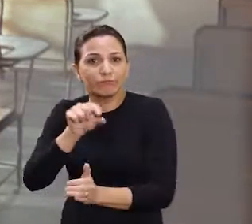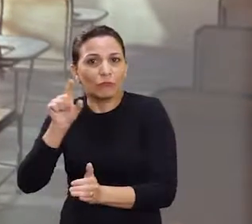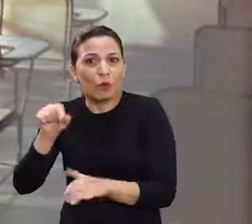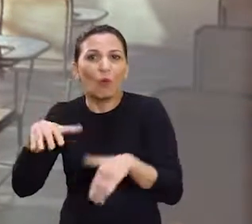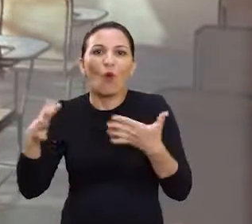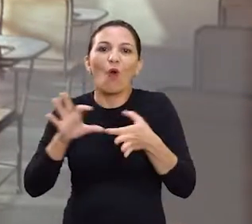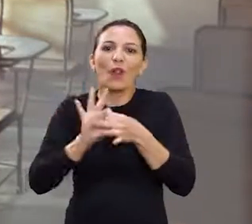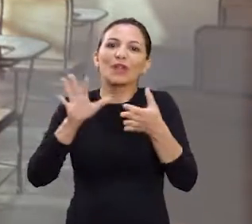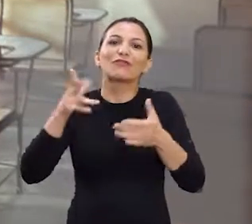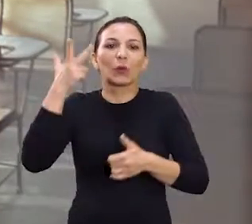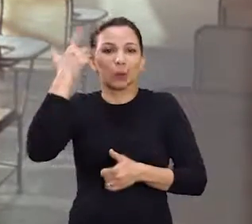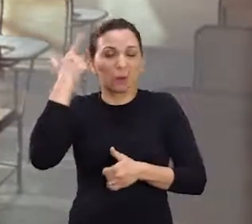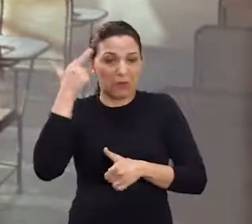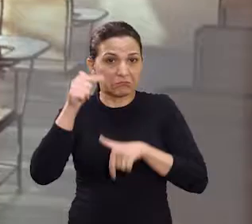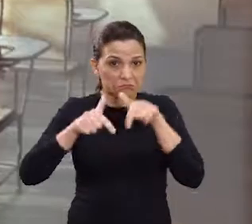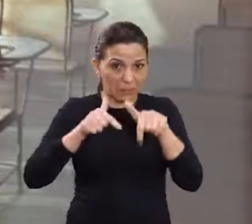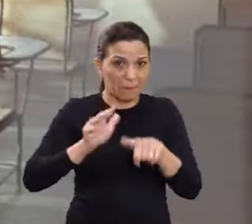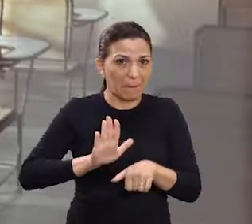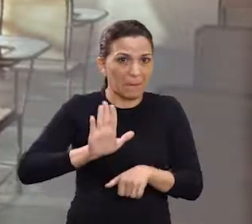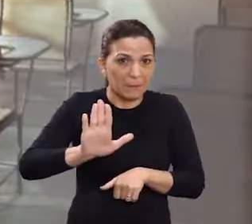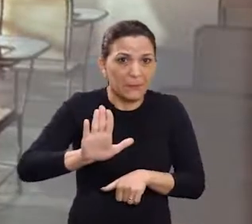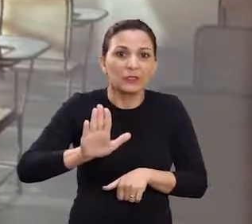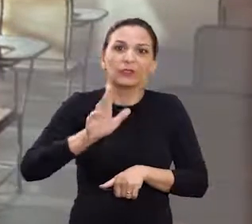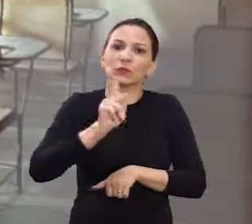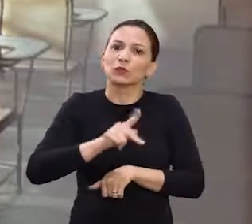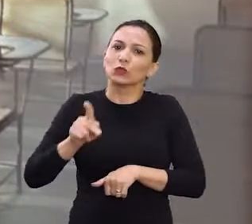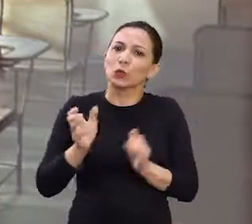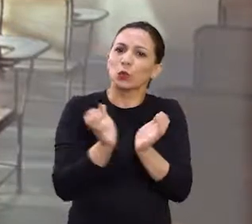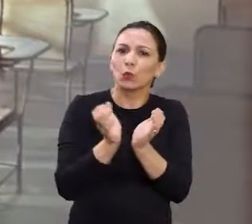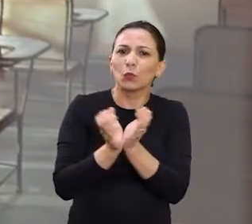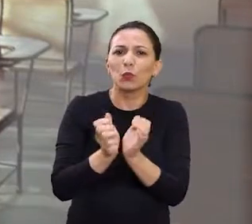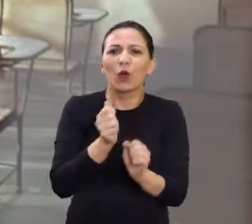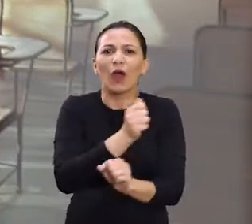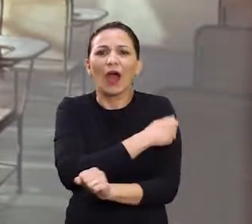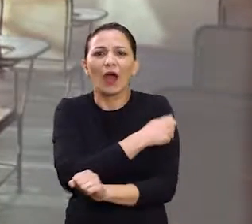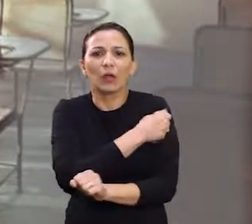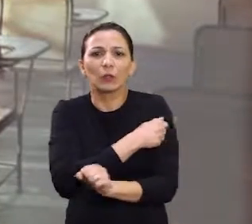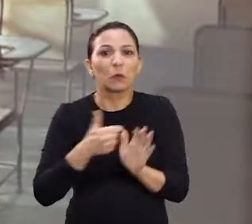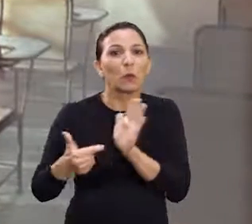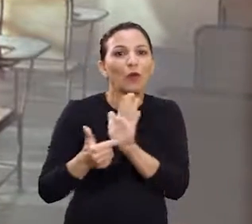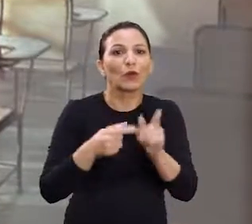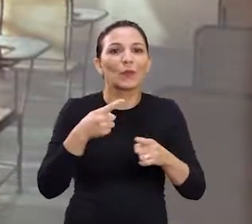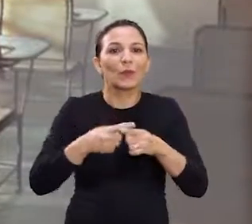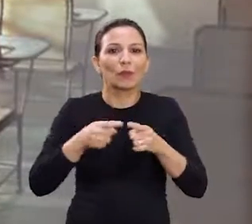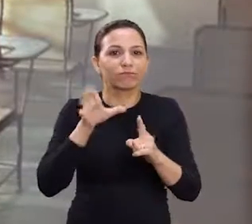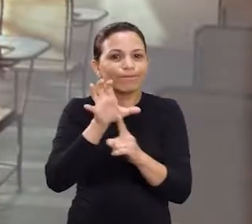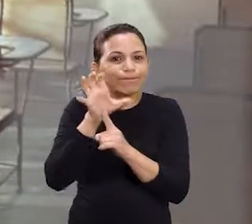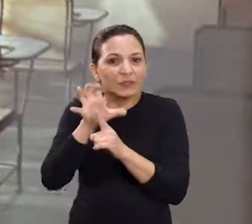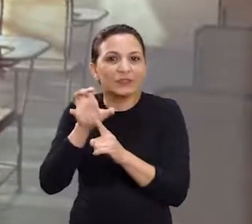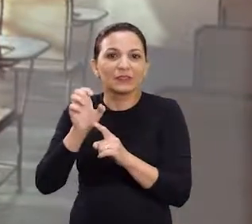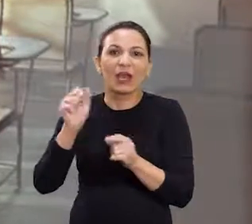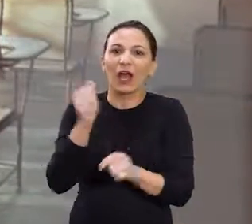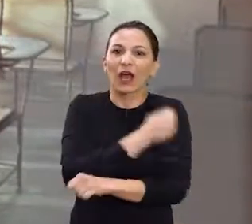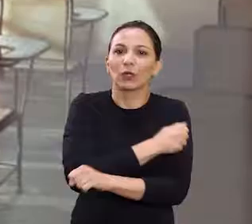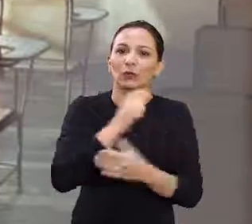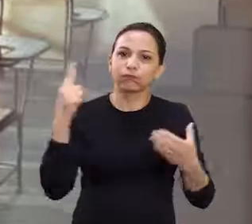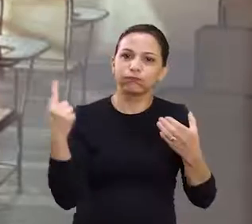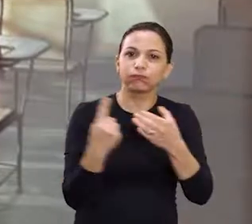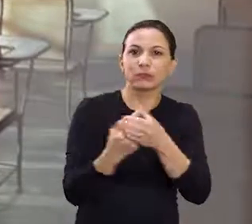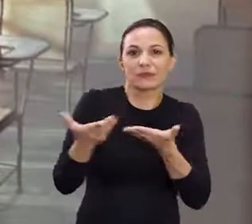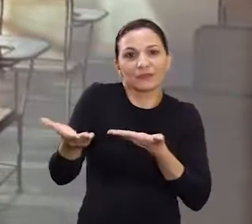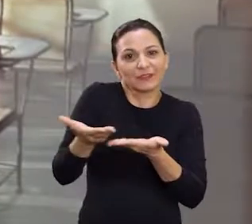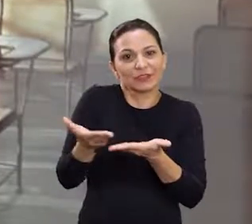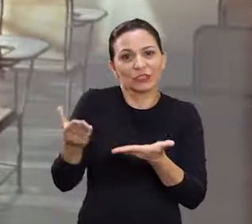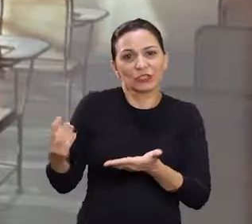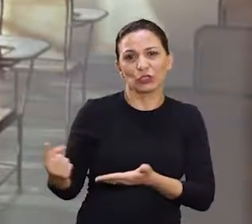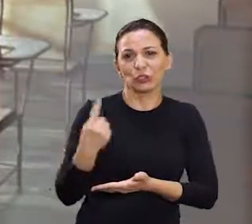que os grupos sejam escolhidos pelos alunos. Ele pode intervir nessa situação e determinar novos grupos para o